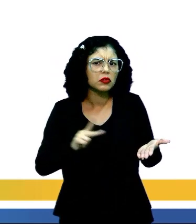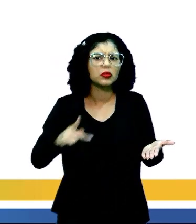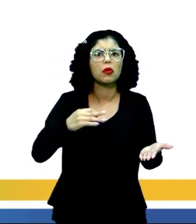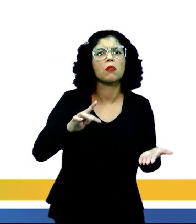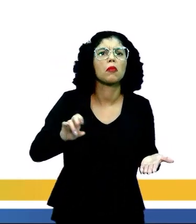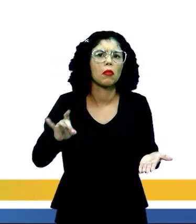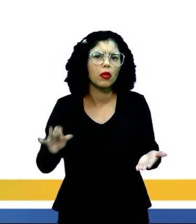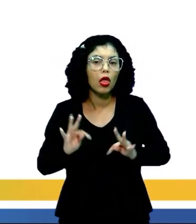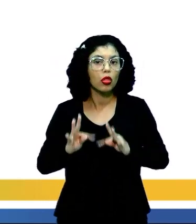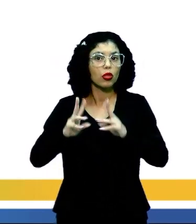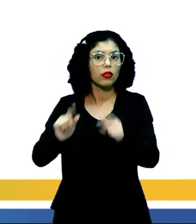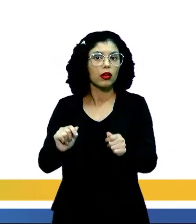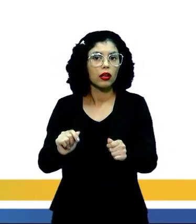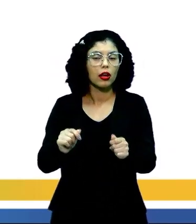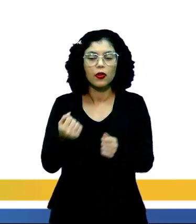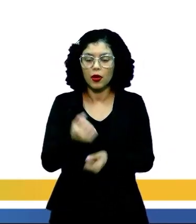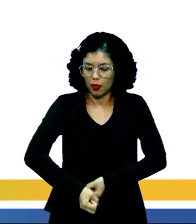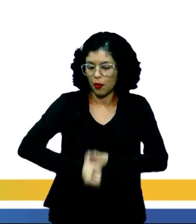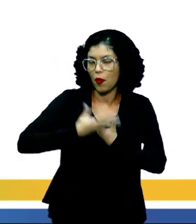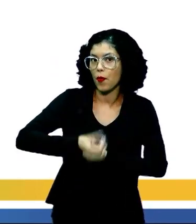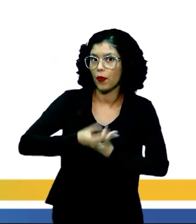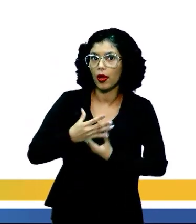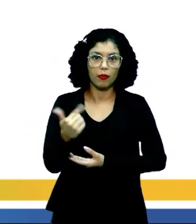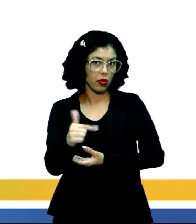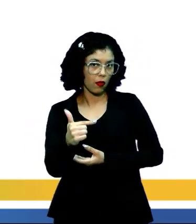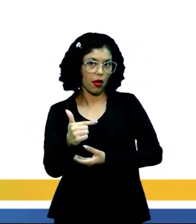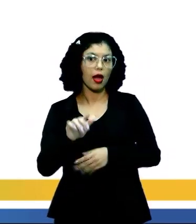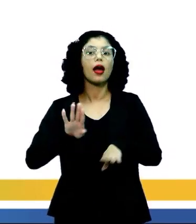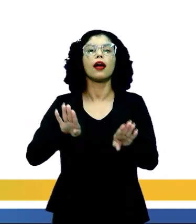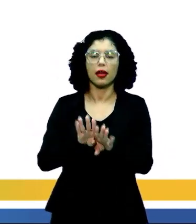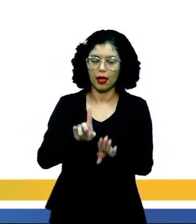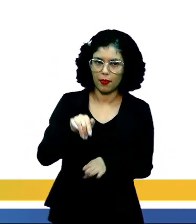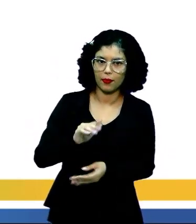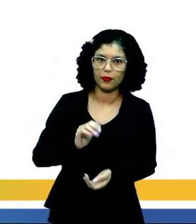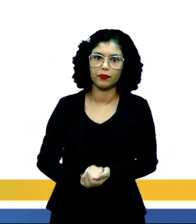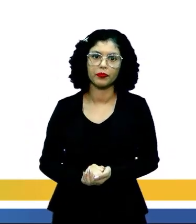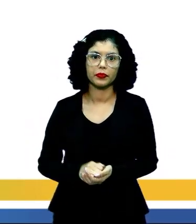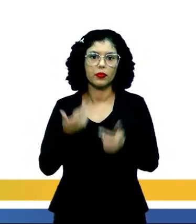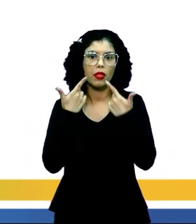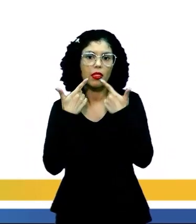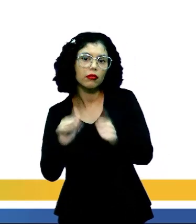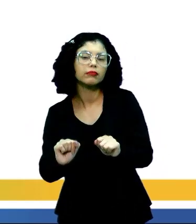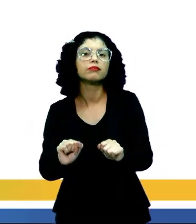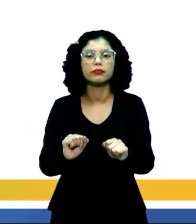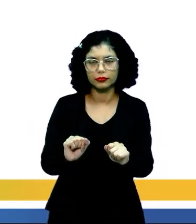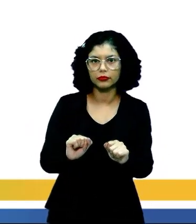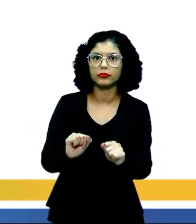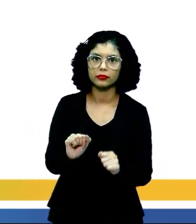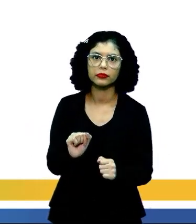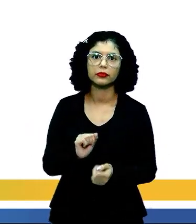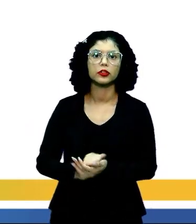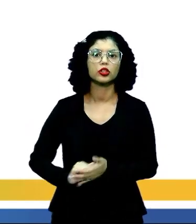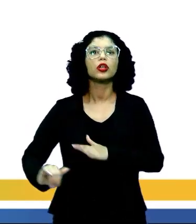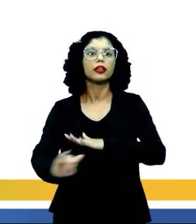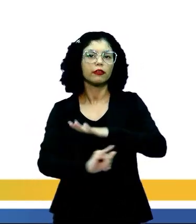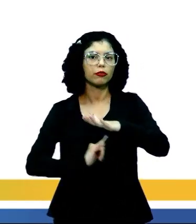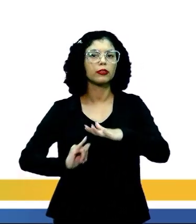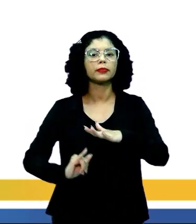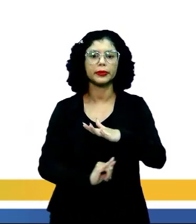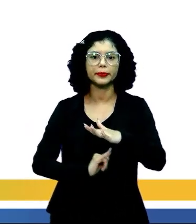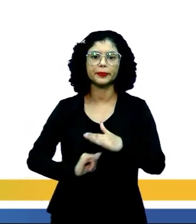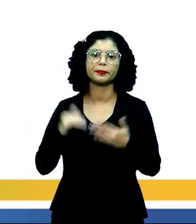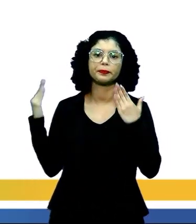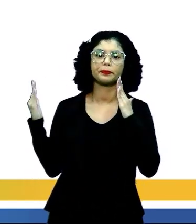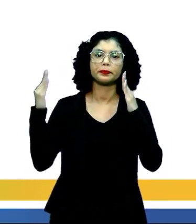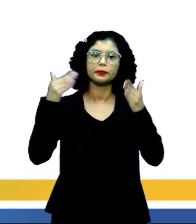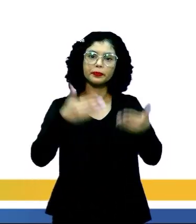Aziel? Tudo aquilo que não é poema, é prosa. Uma linguagem coloquial, uma linguagem mais do dia a dia e o